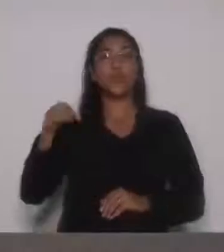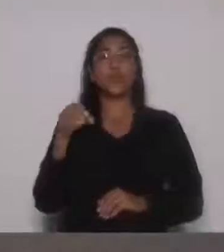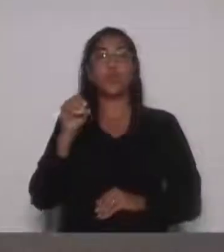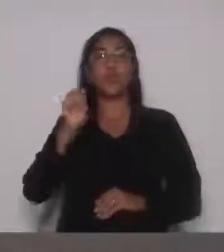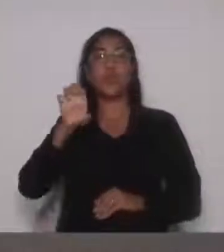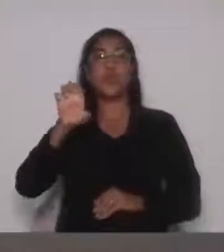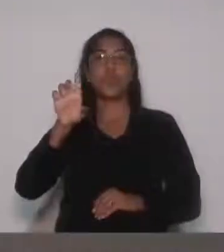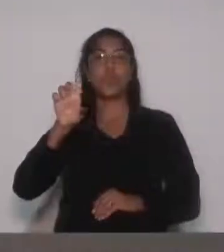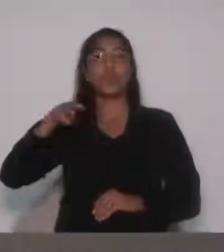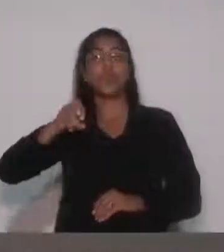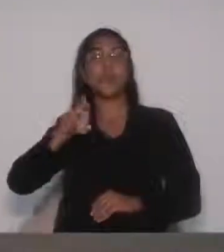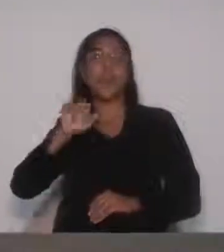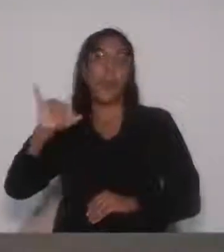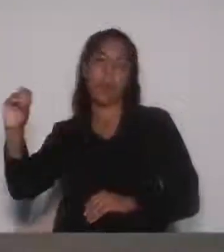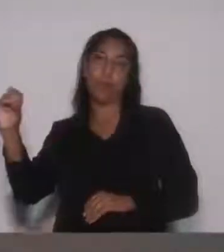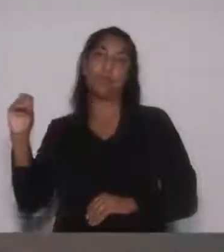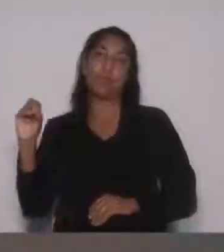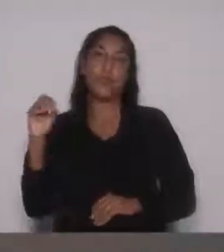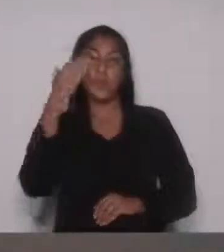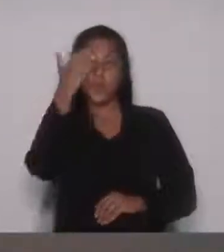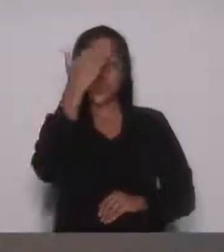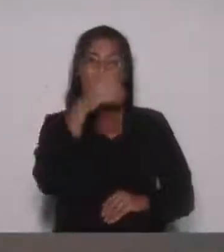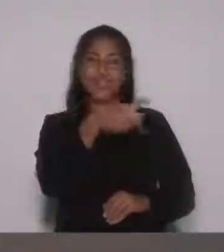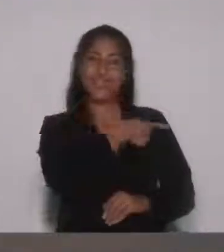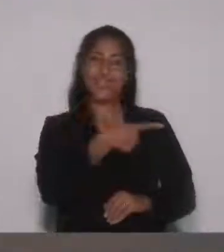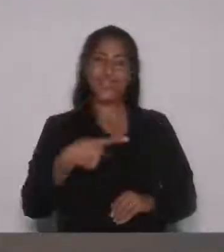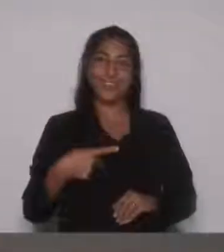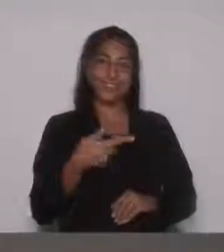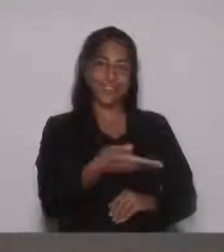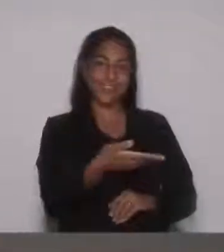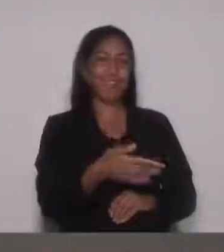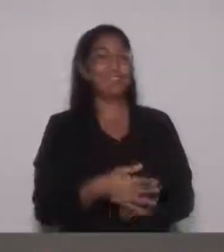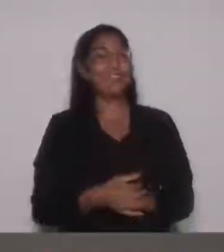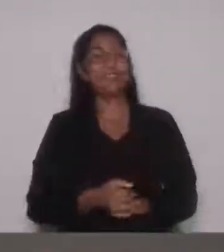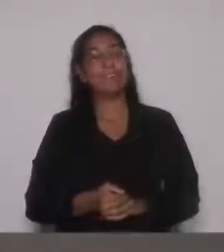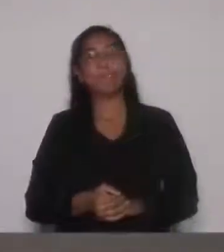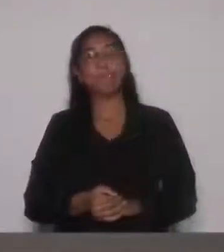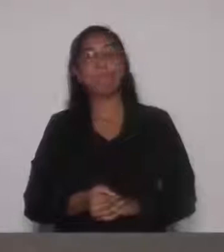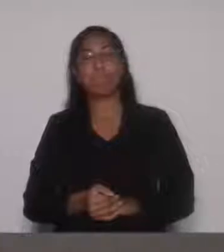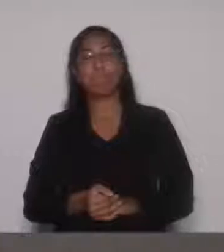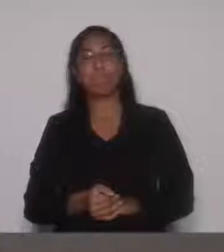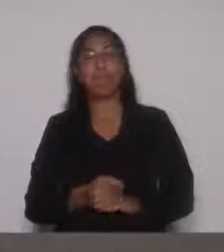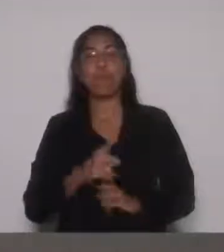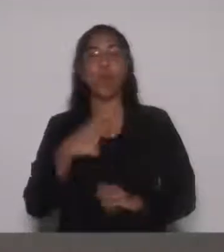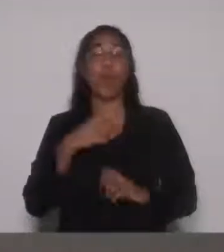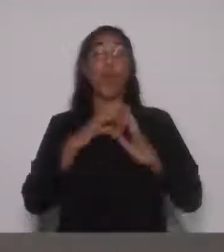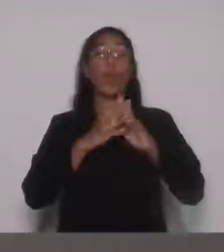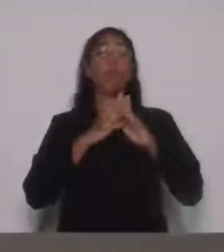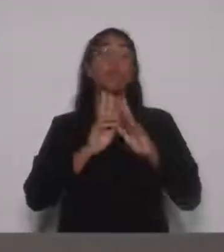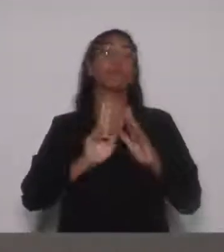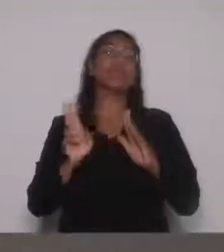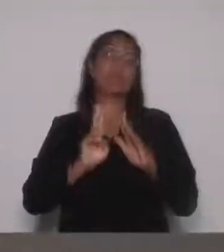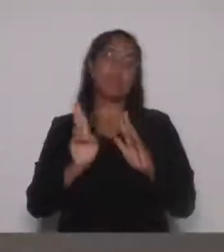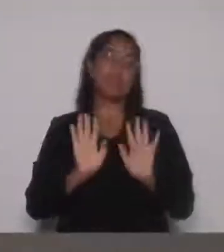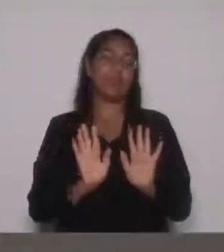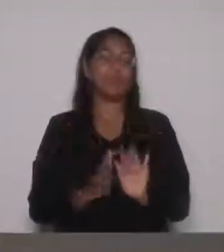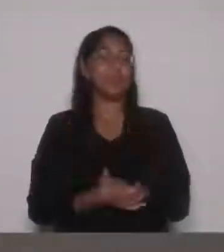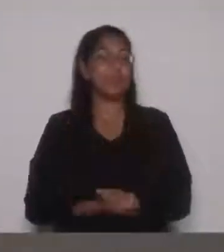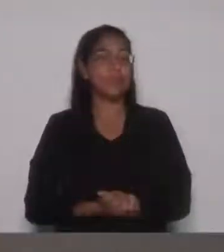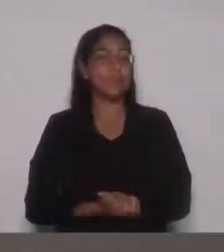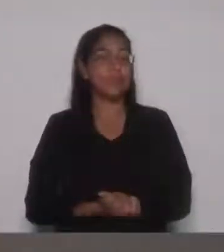pela presença. Acho que o Pastor Eidan deve ter falado comigo lá na Santa Casa, por isso deve ter surgido isso daí.